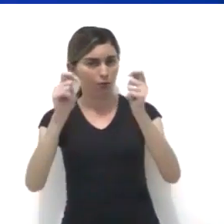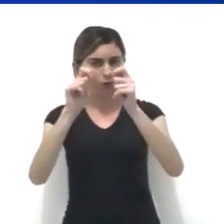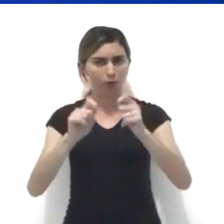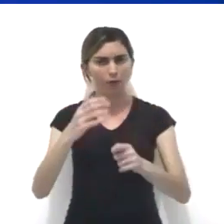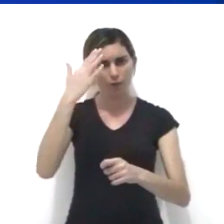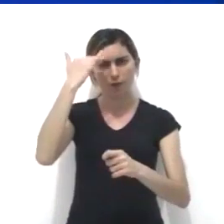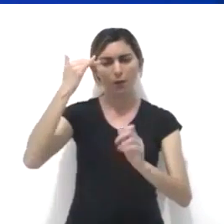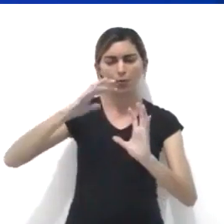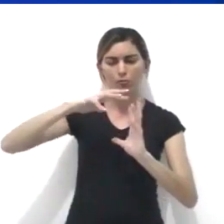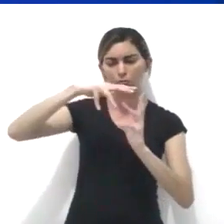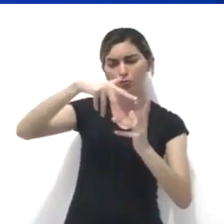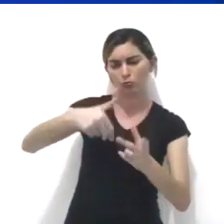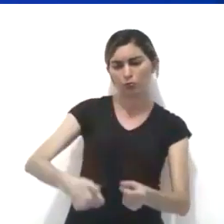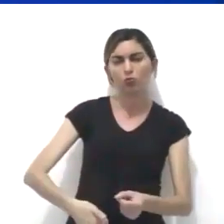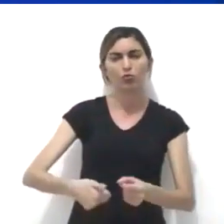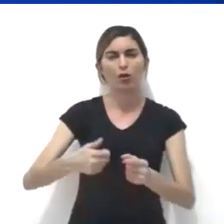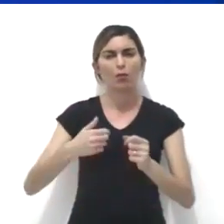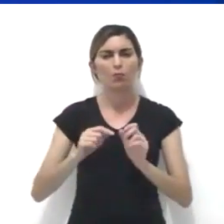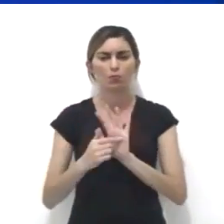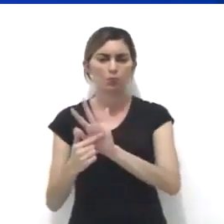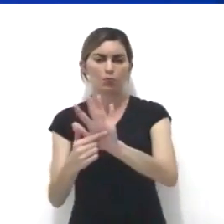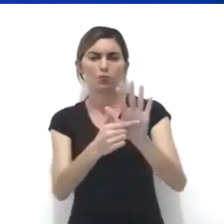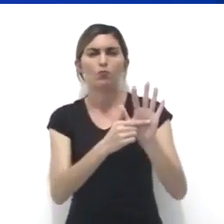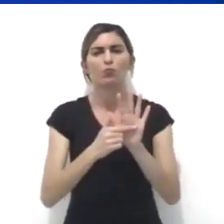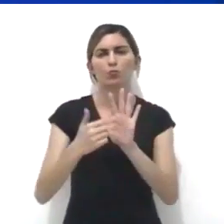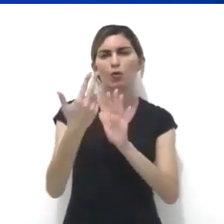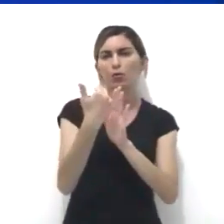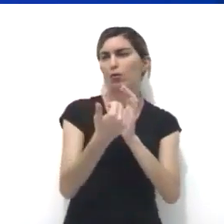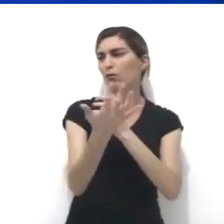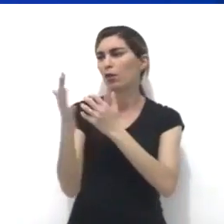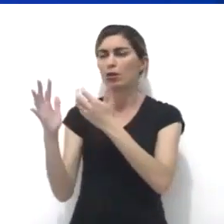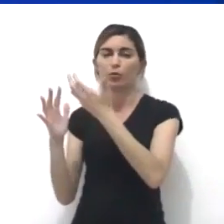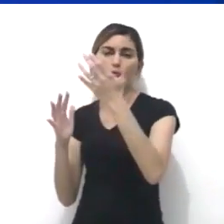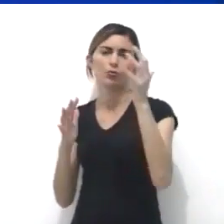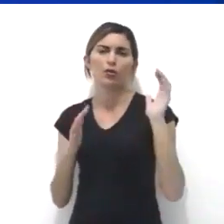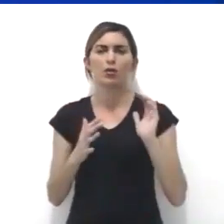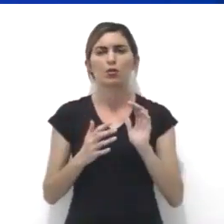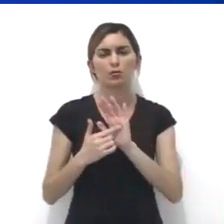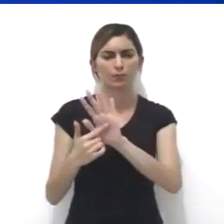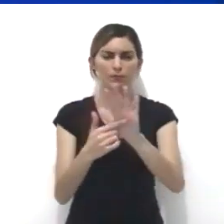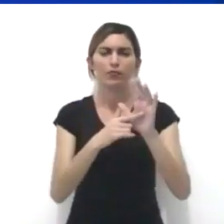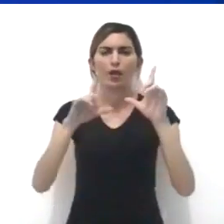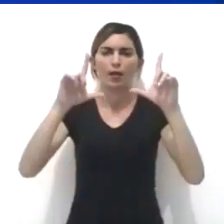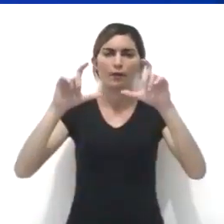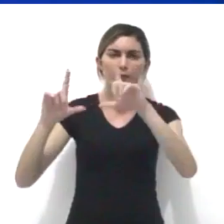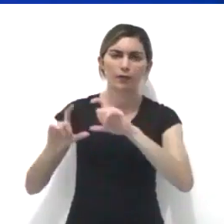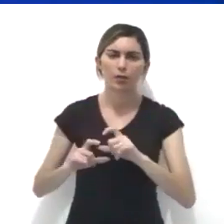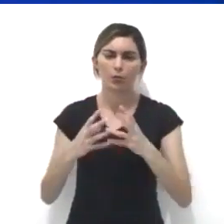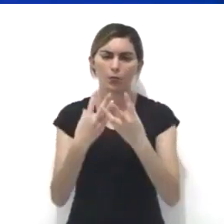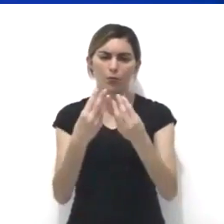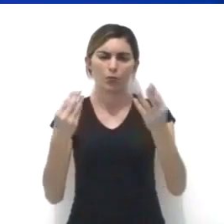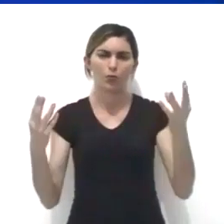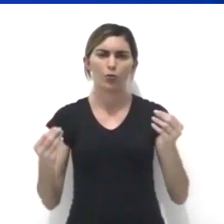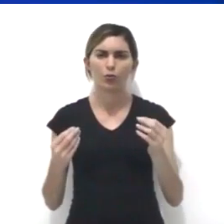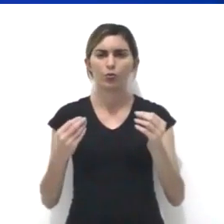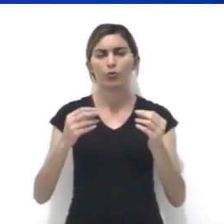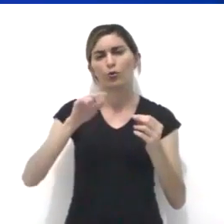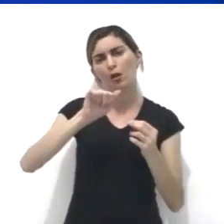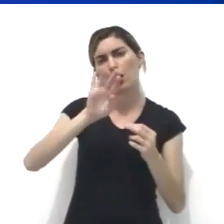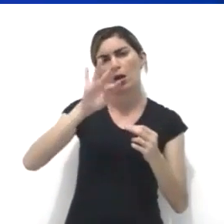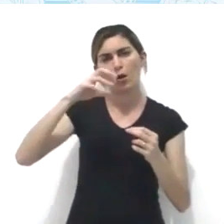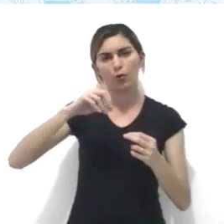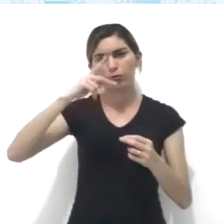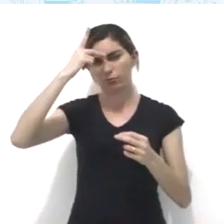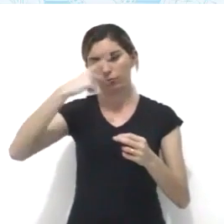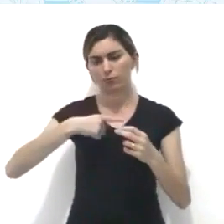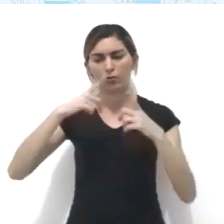famosas no mundo inteiro, abrangem paisagens, naturezas mortas, retratos e muitos autorretratos.